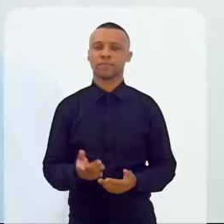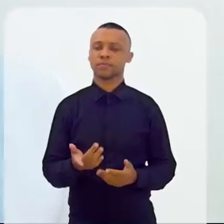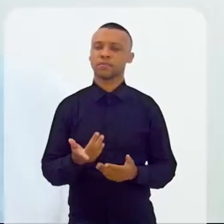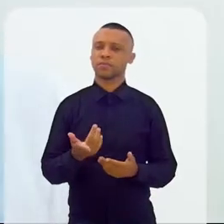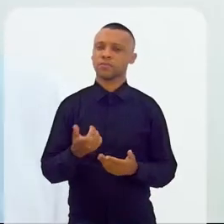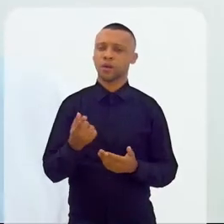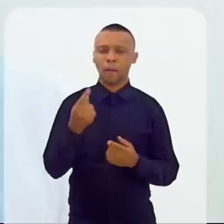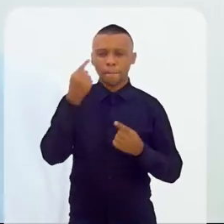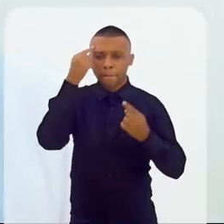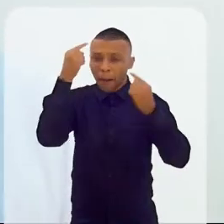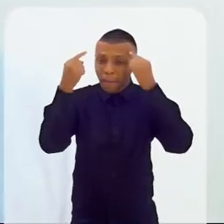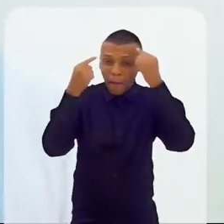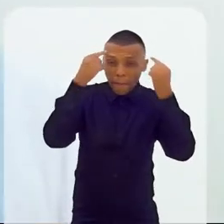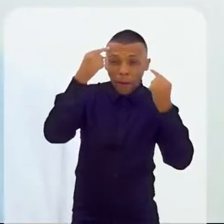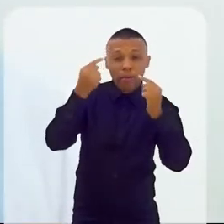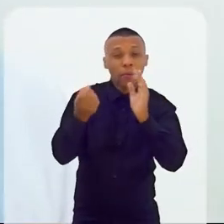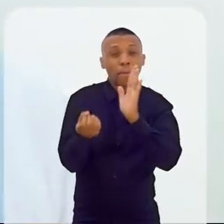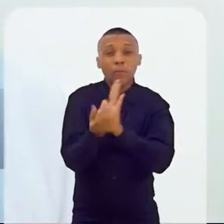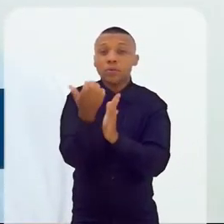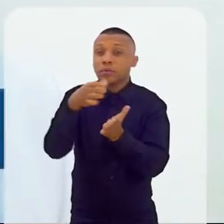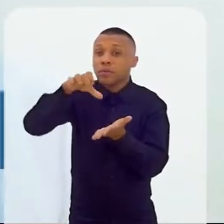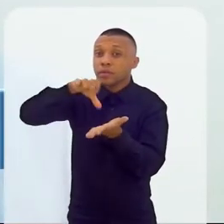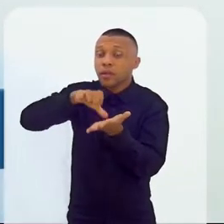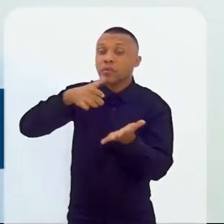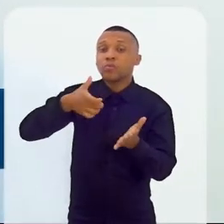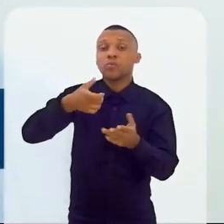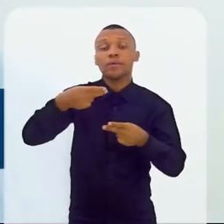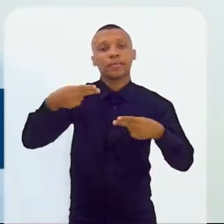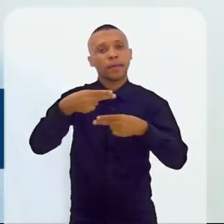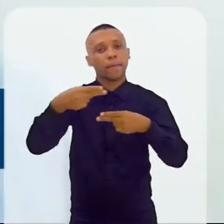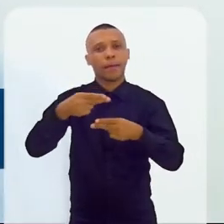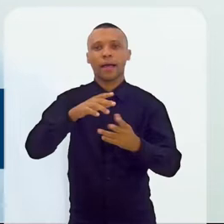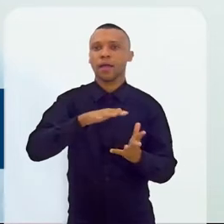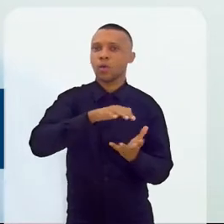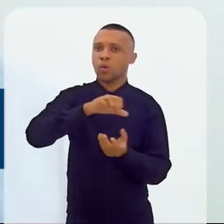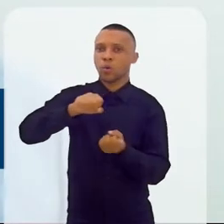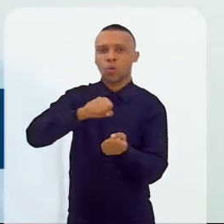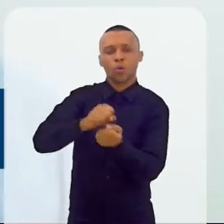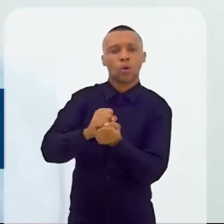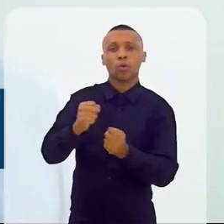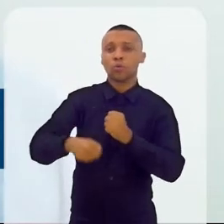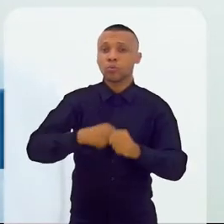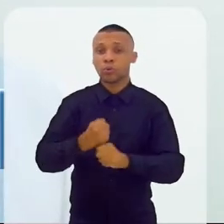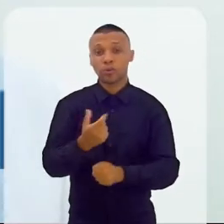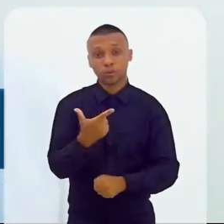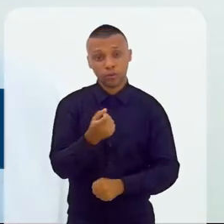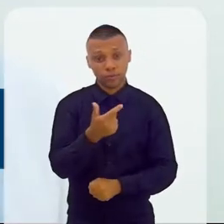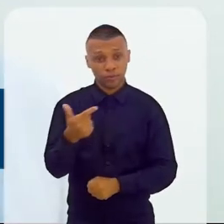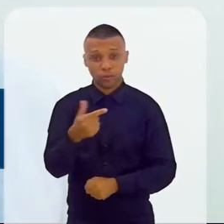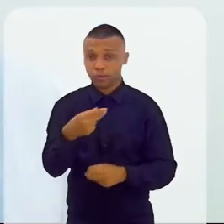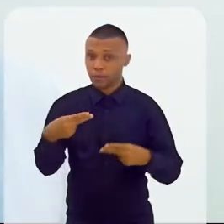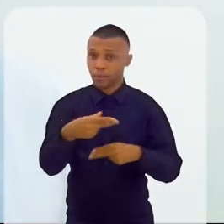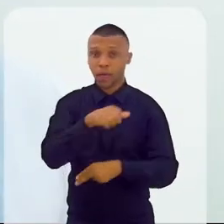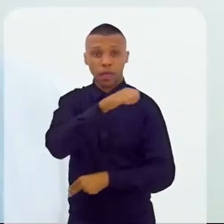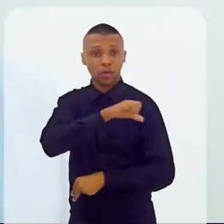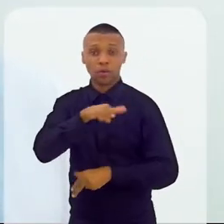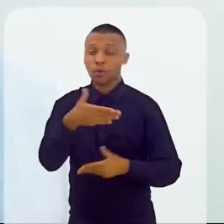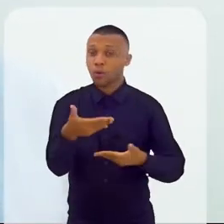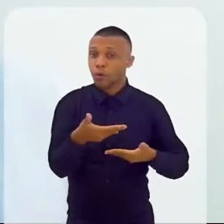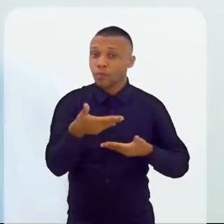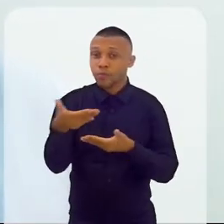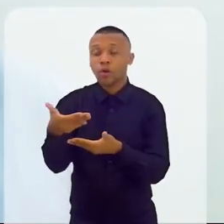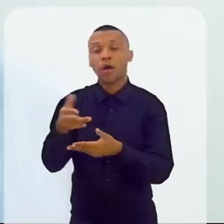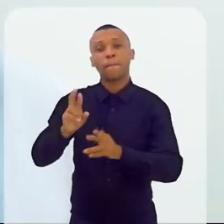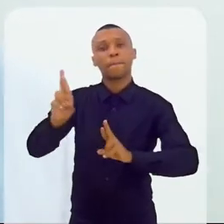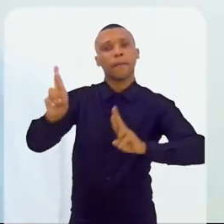Pensando na designação das ideias que são produzidas no Centro Sebrae de Sustentabilidade, em 2022, o Sebrae Rio convidou